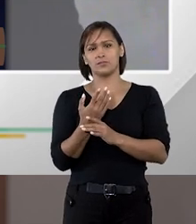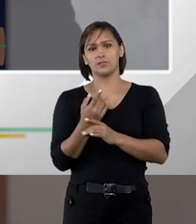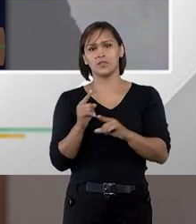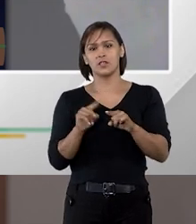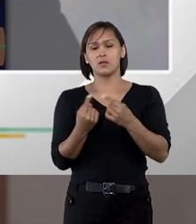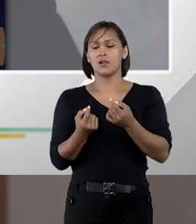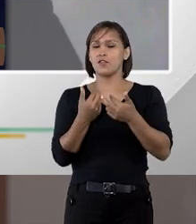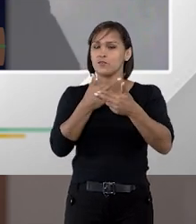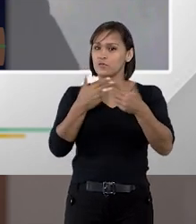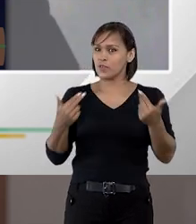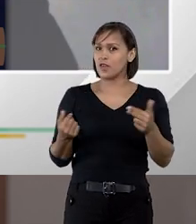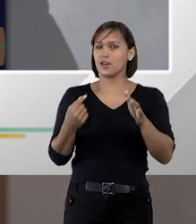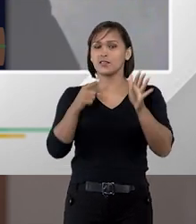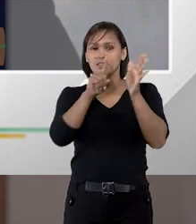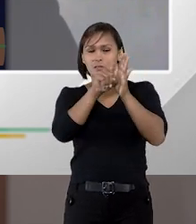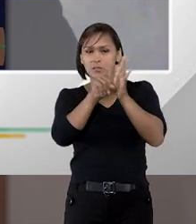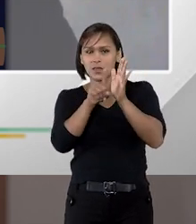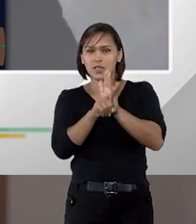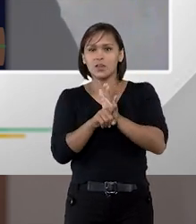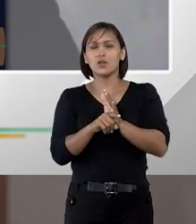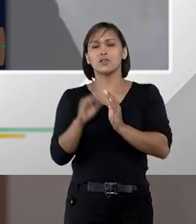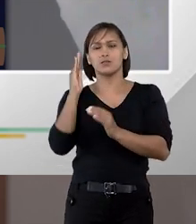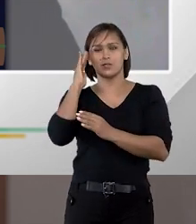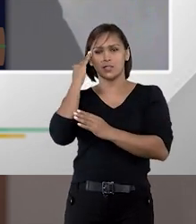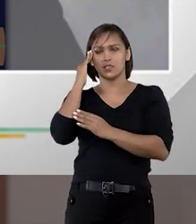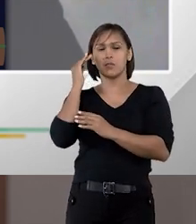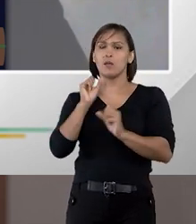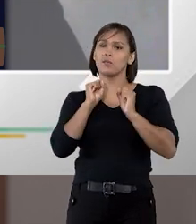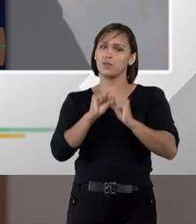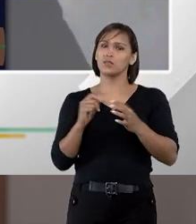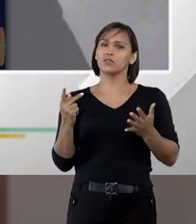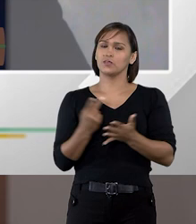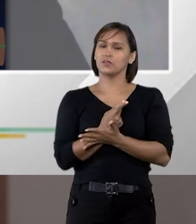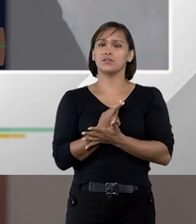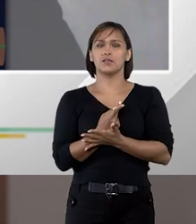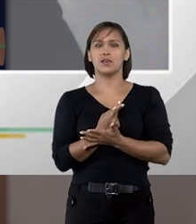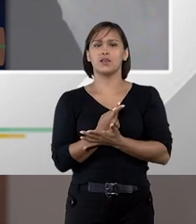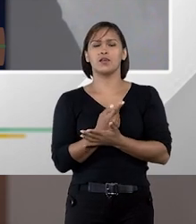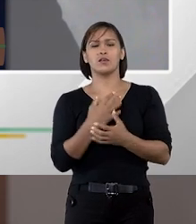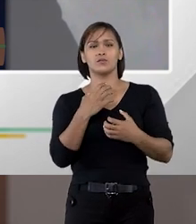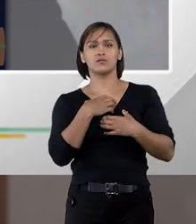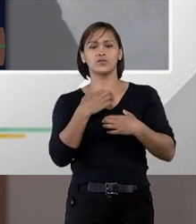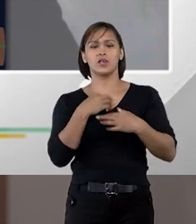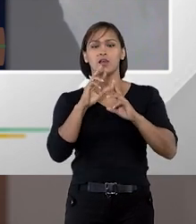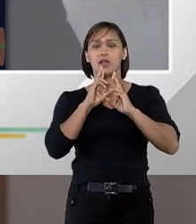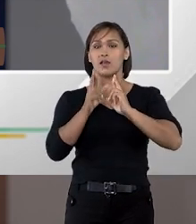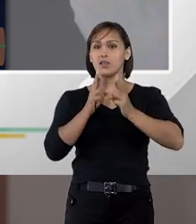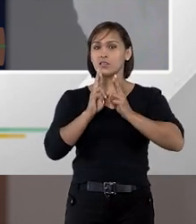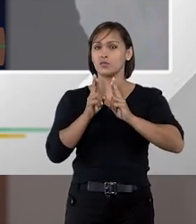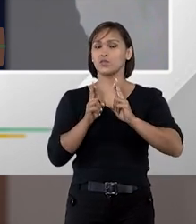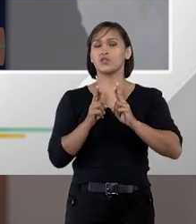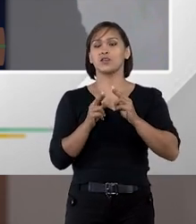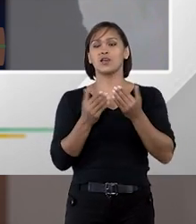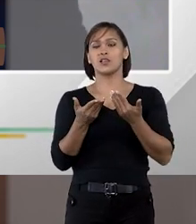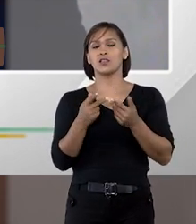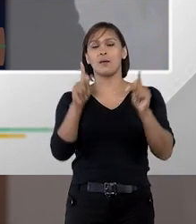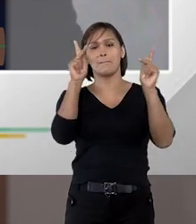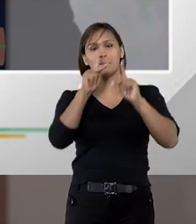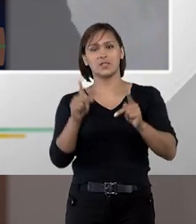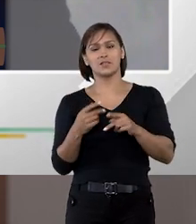venham a aparecer muitas dessas questões interpretativas sejam de alguma maneira solucionadas